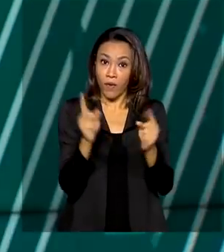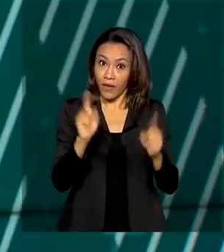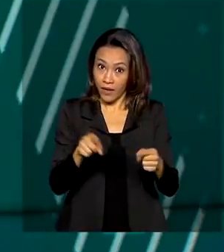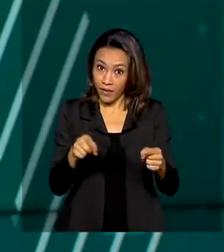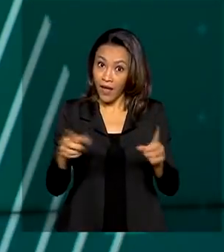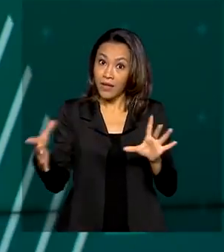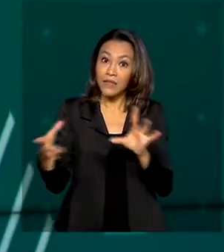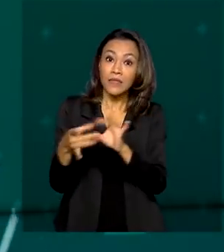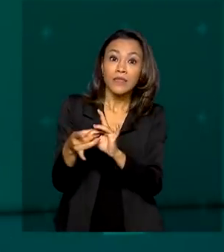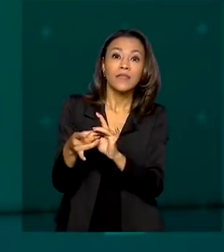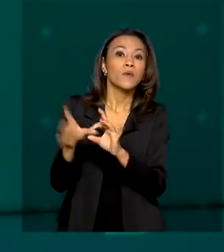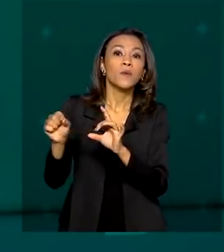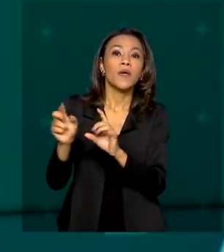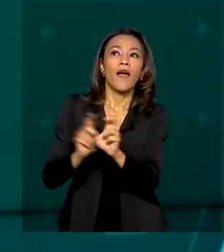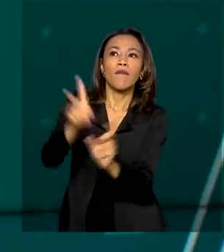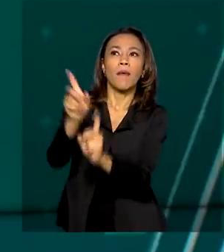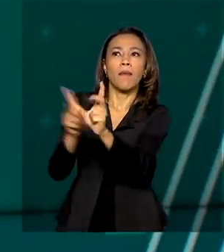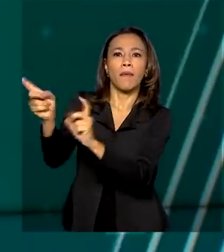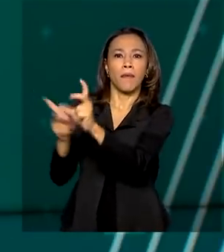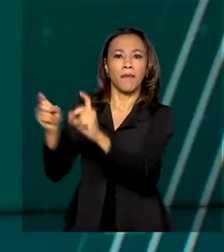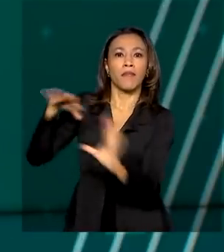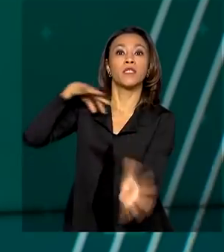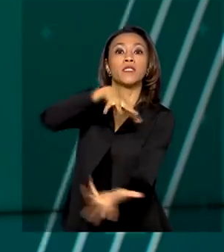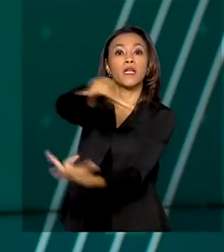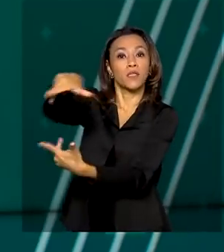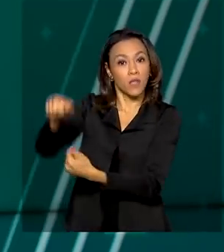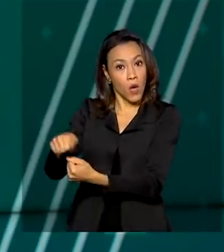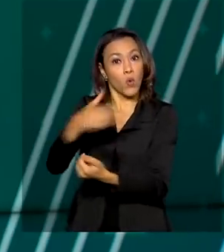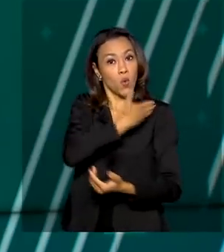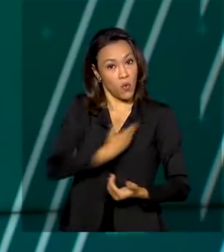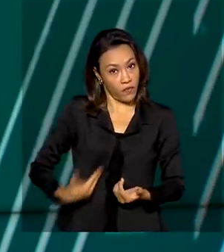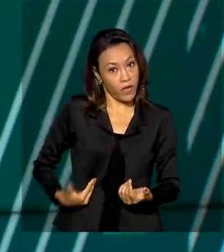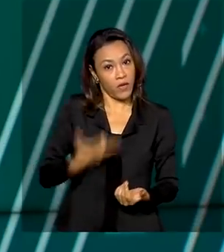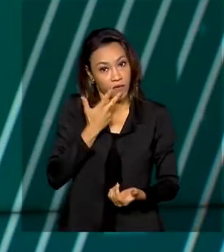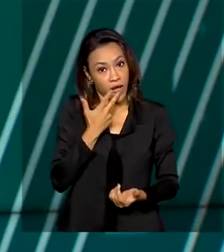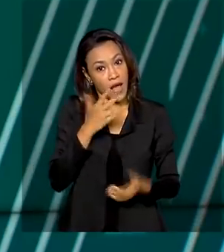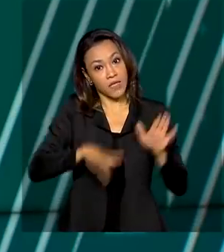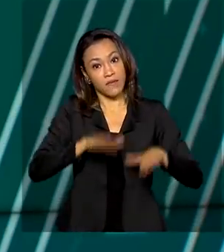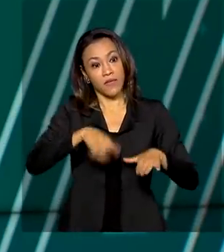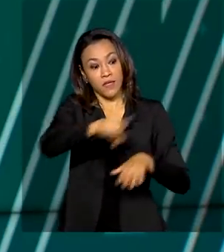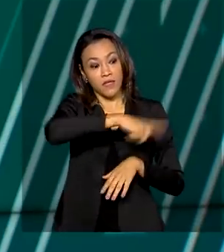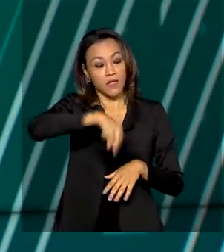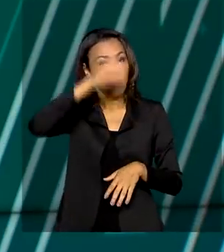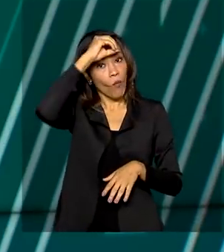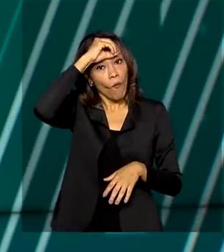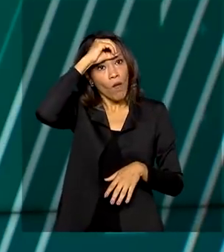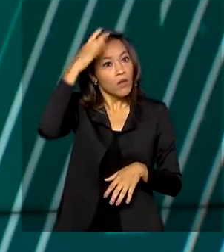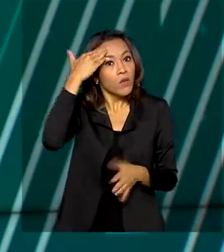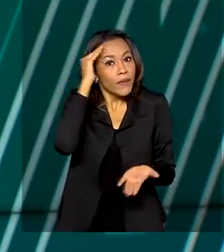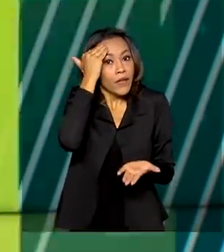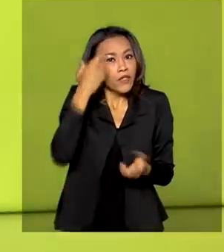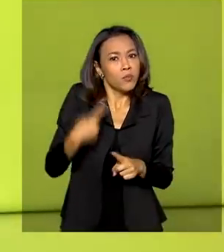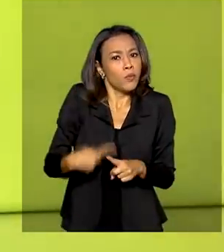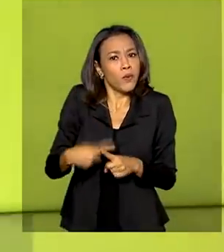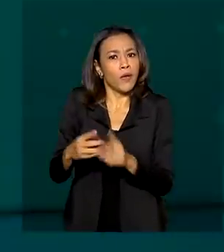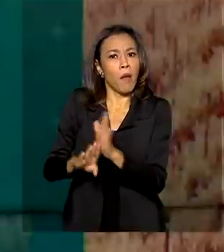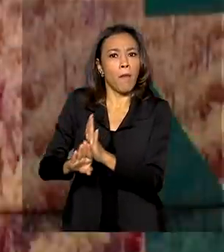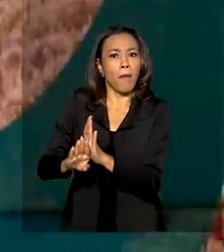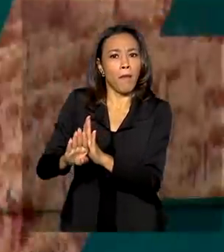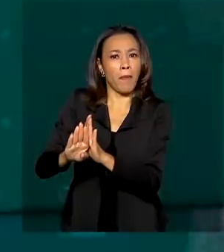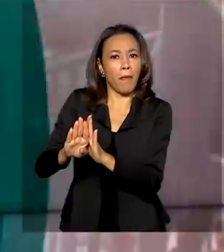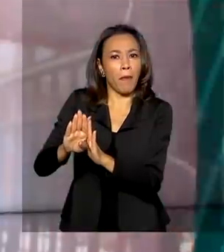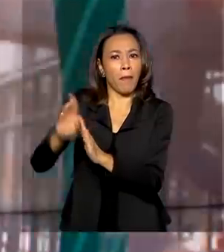preços do mercado internacional, de acordo com o governo, muitas vezes o consumidor não compreende o motivo na variação dos preços.